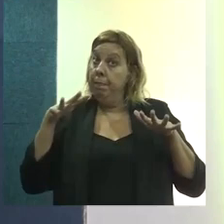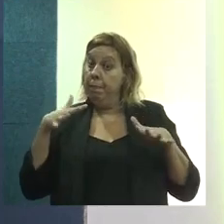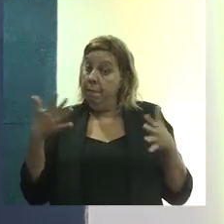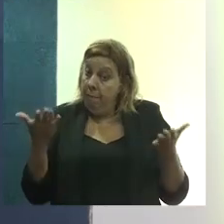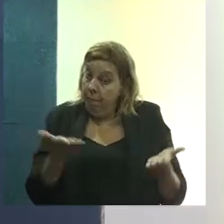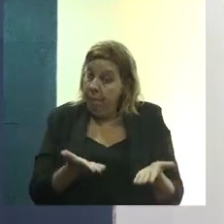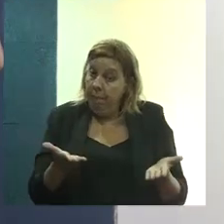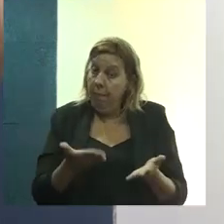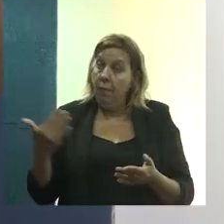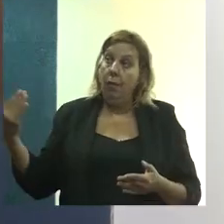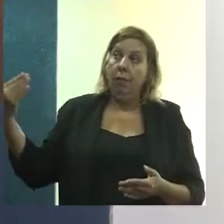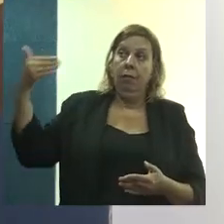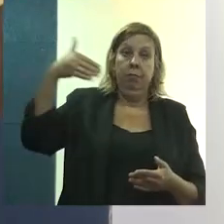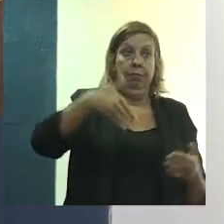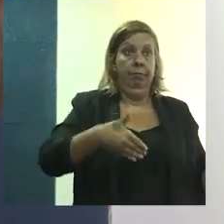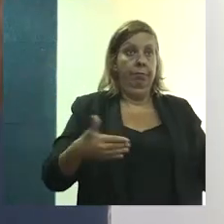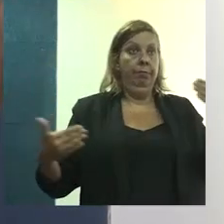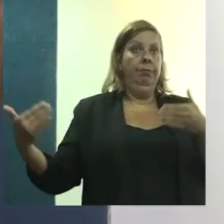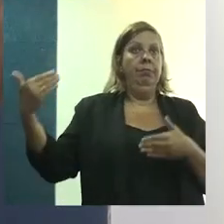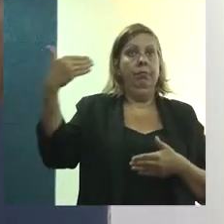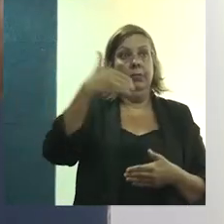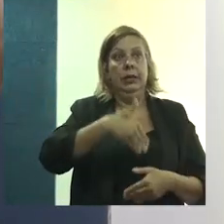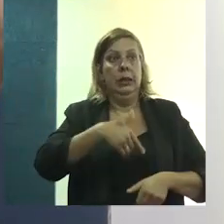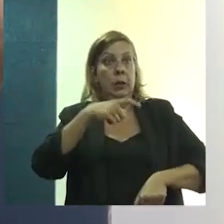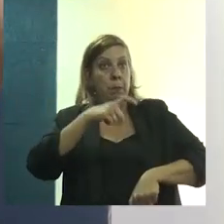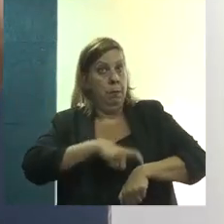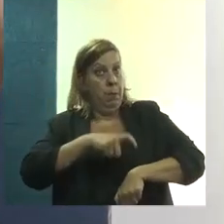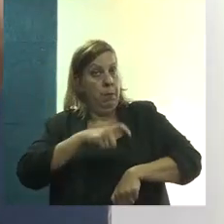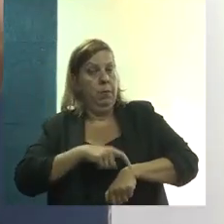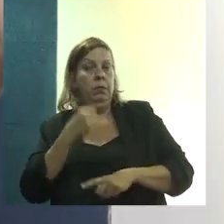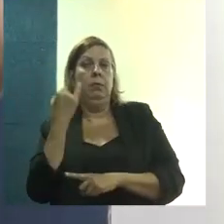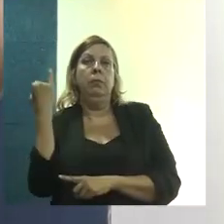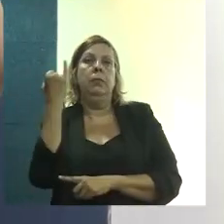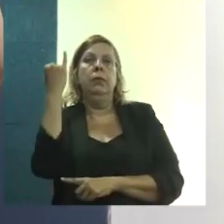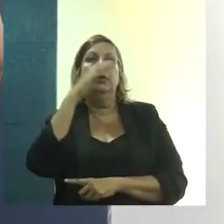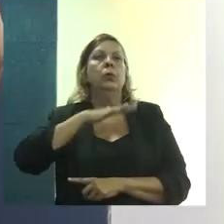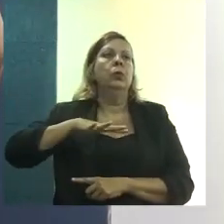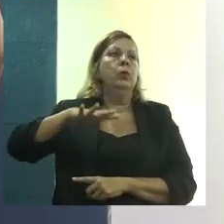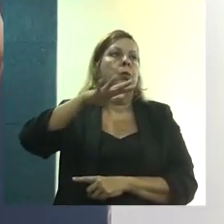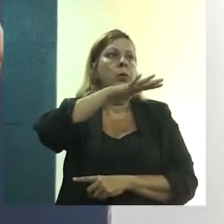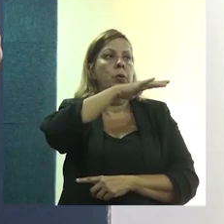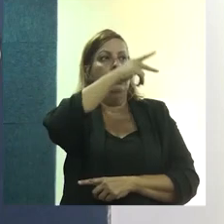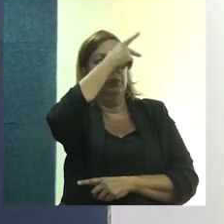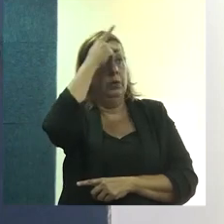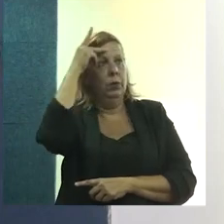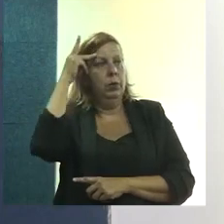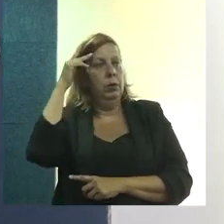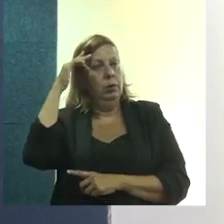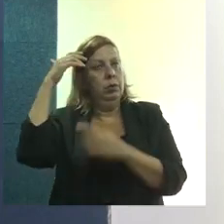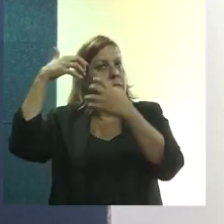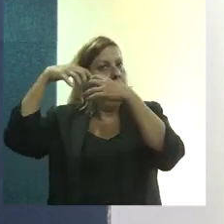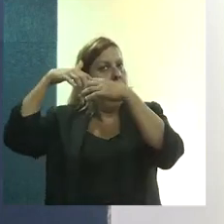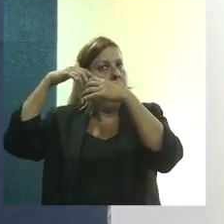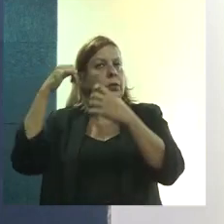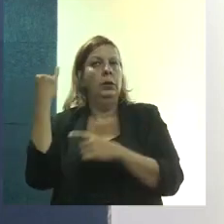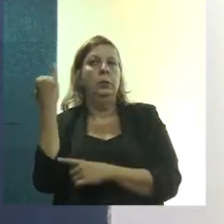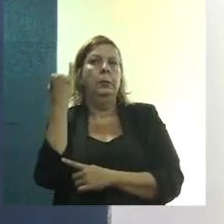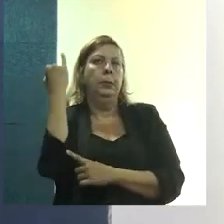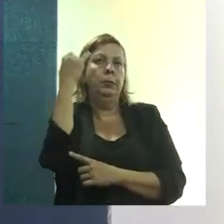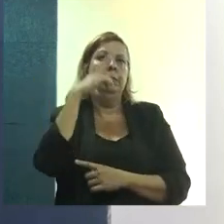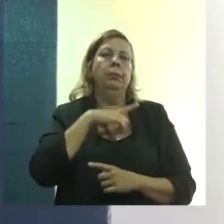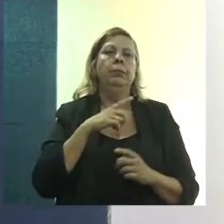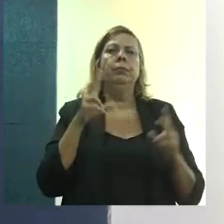evento, por exemplo, para cá, que eu acho que é um momento essencial para todos nós. São reflexões muito